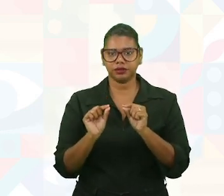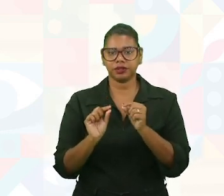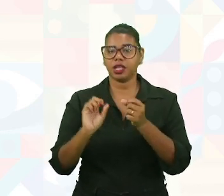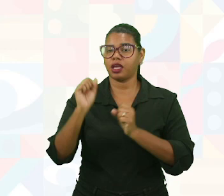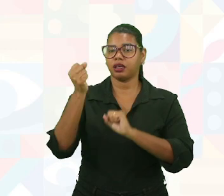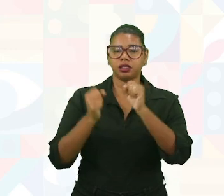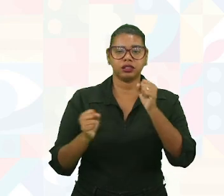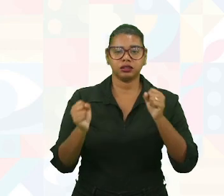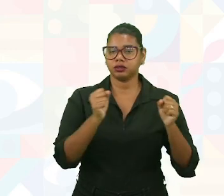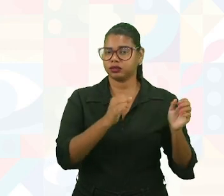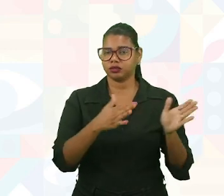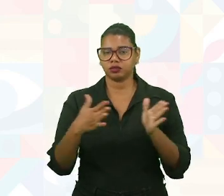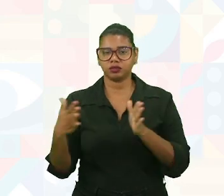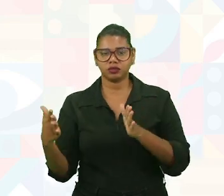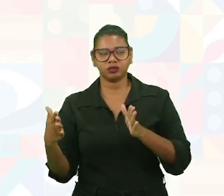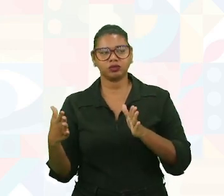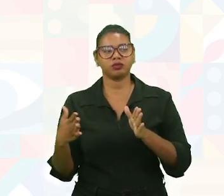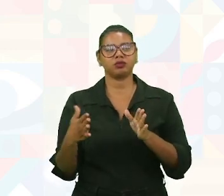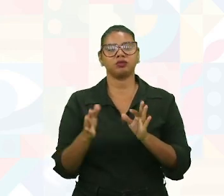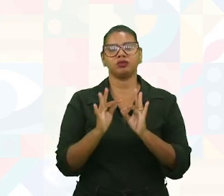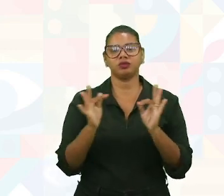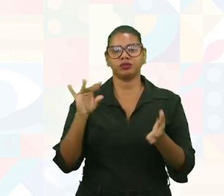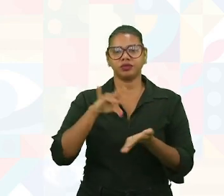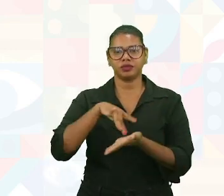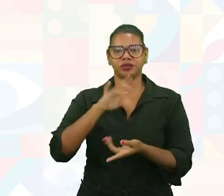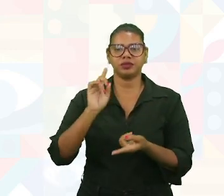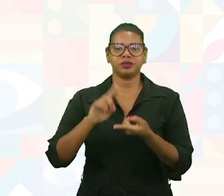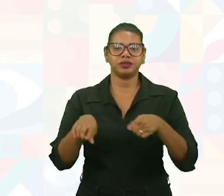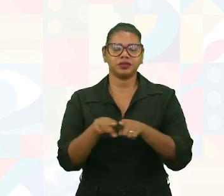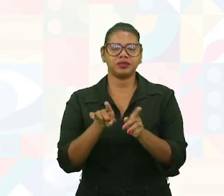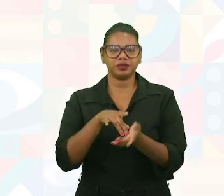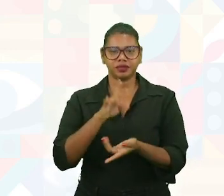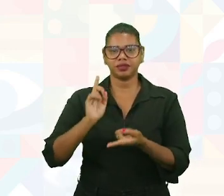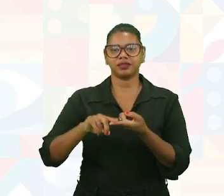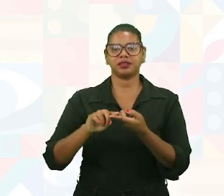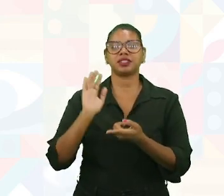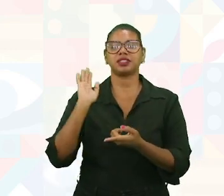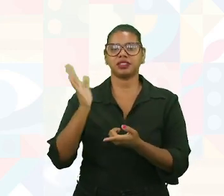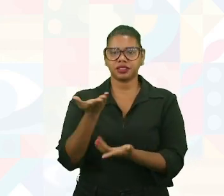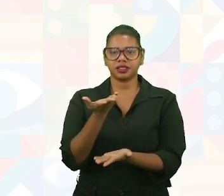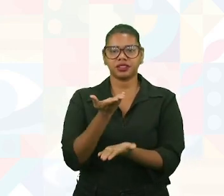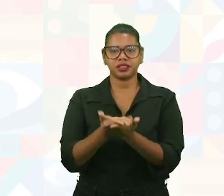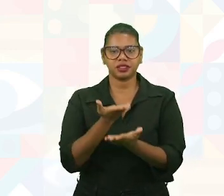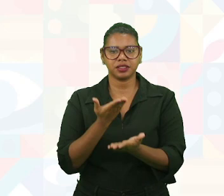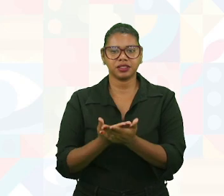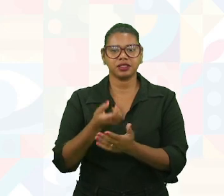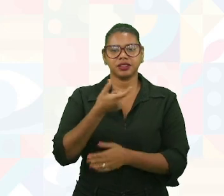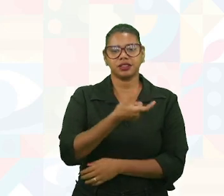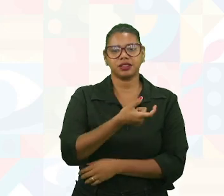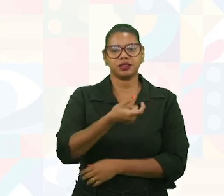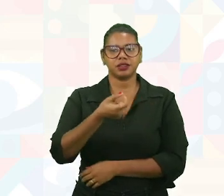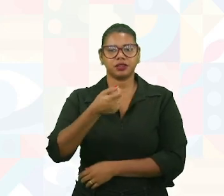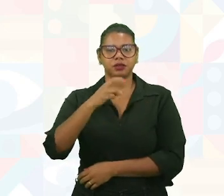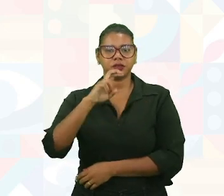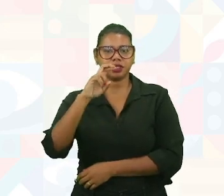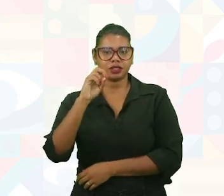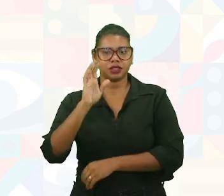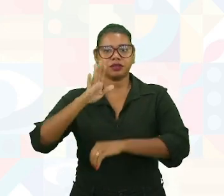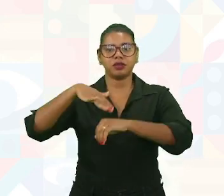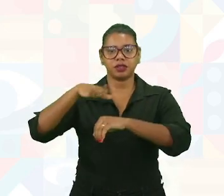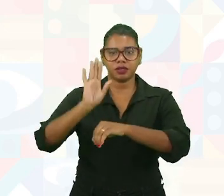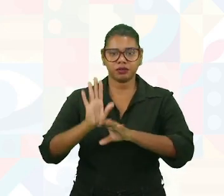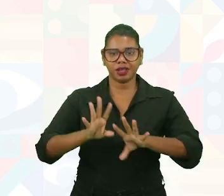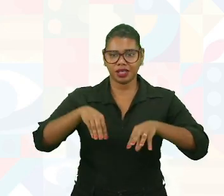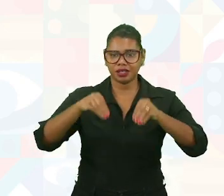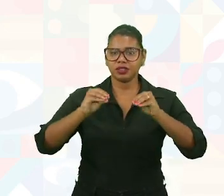de produtos sintéticos. E existem já estudos que dizem que em 2050 a gente vai ter mais plástico